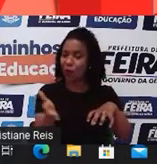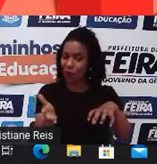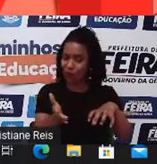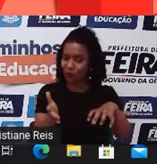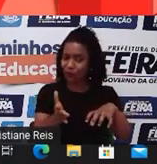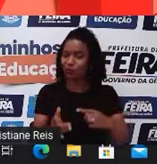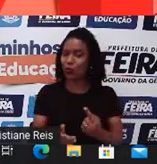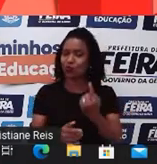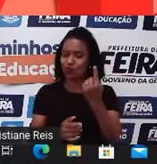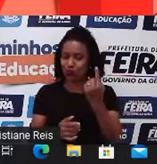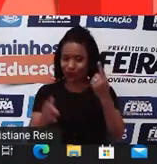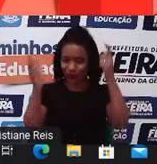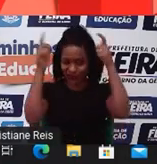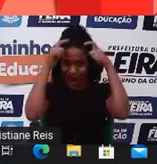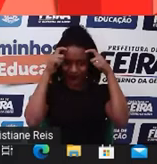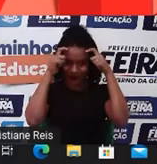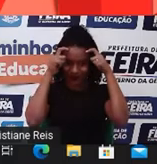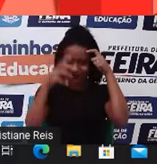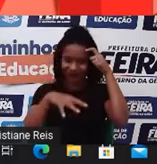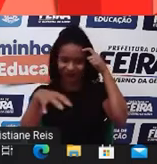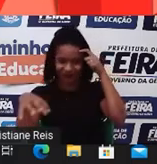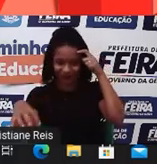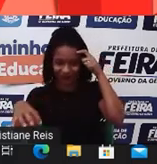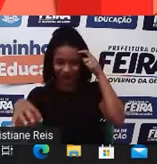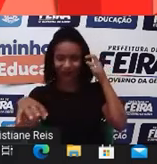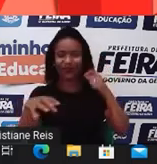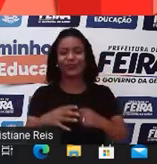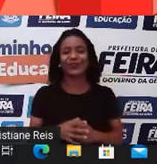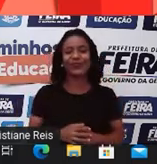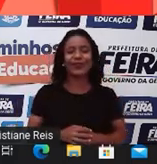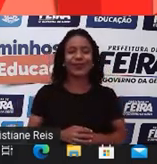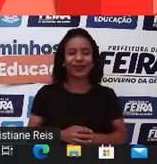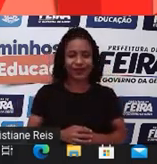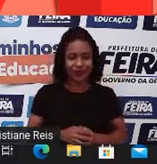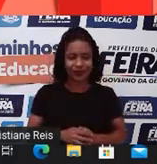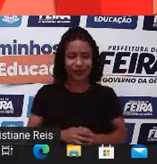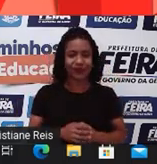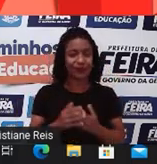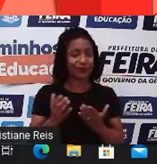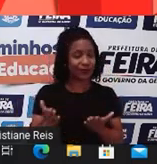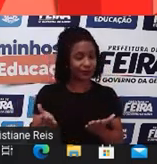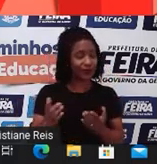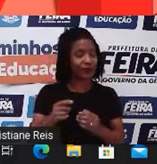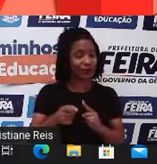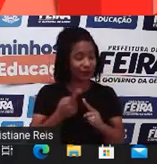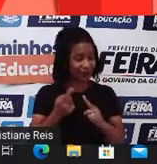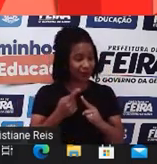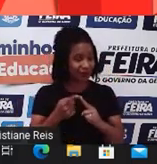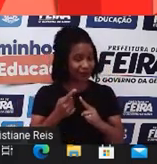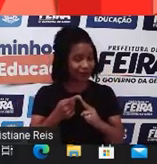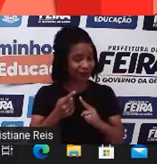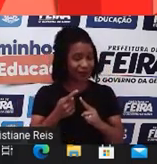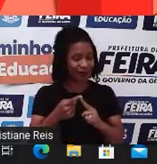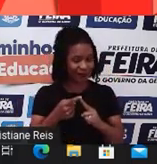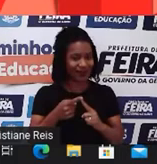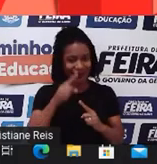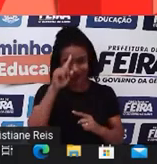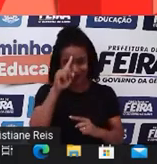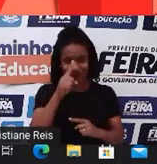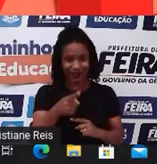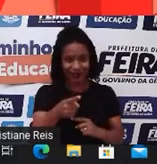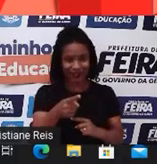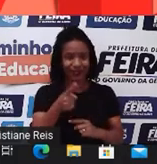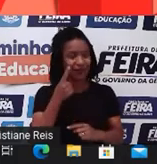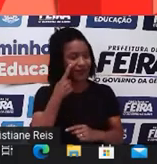explorar um pouco do Reality River. Inicialmente, ele já nos dá o primeiro comando. Don't fall for fake.